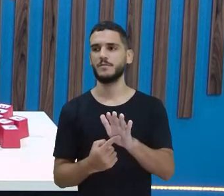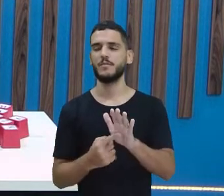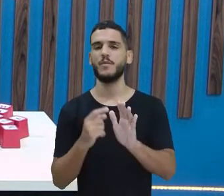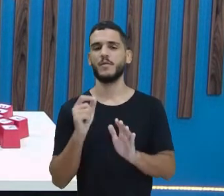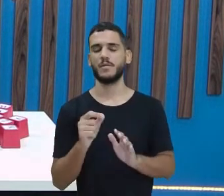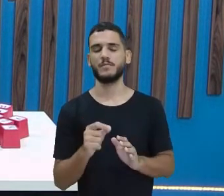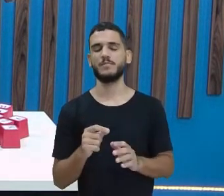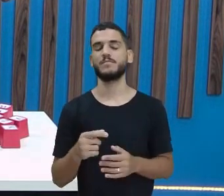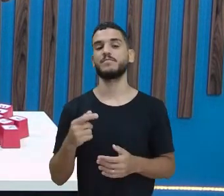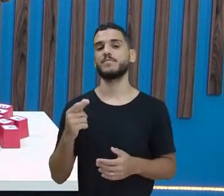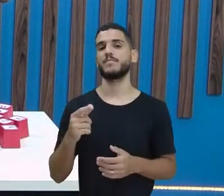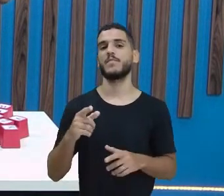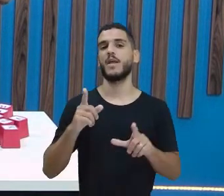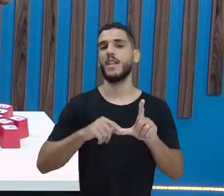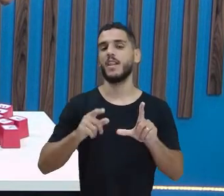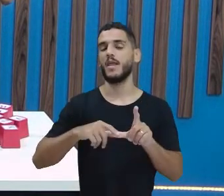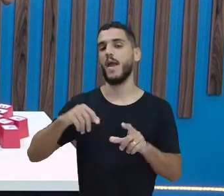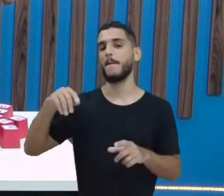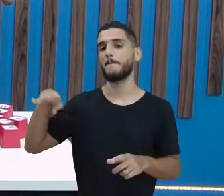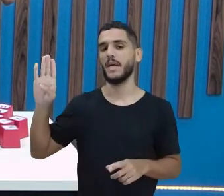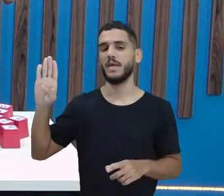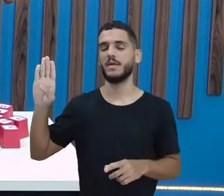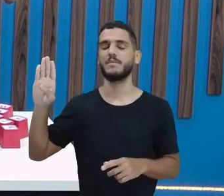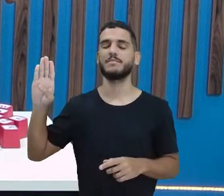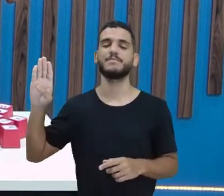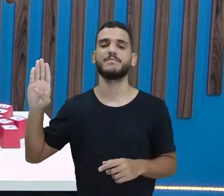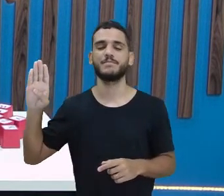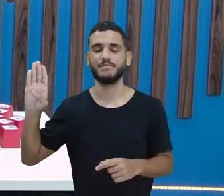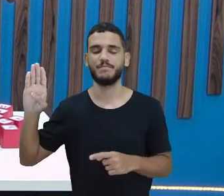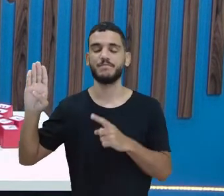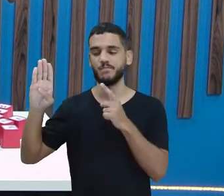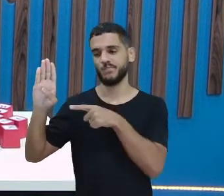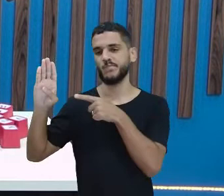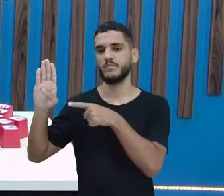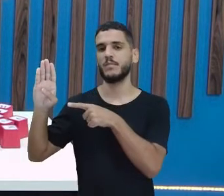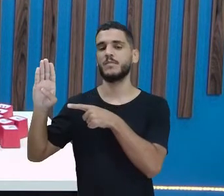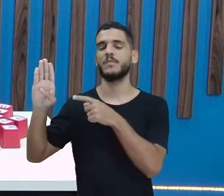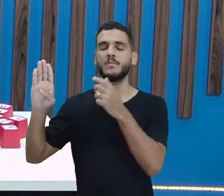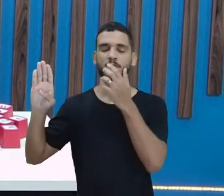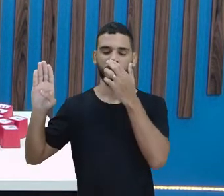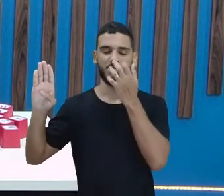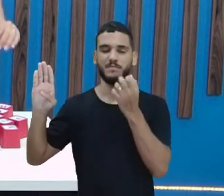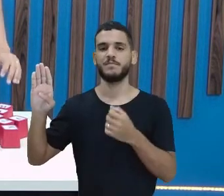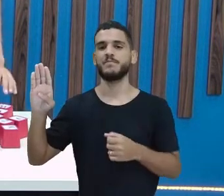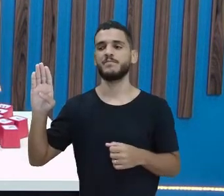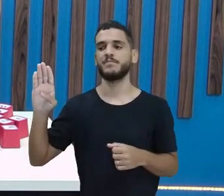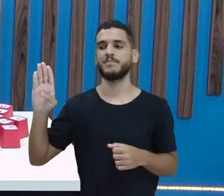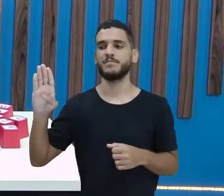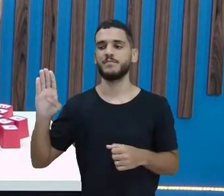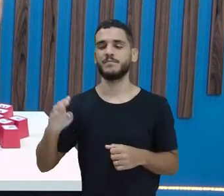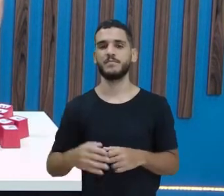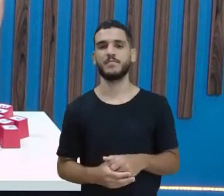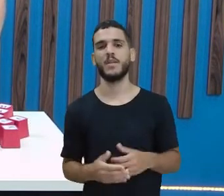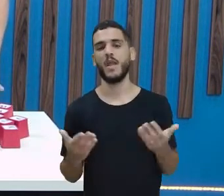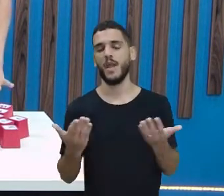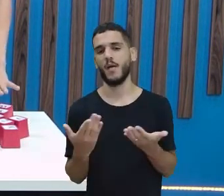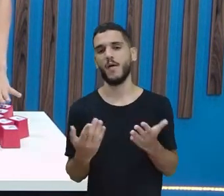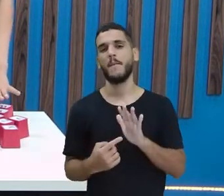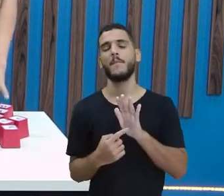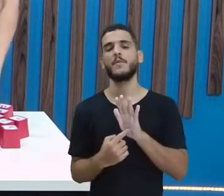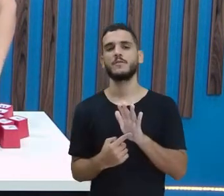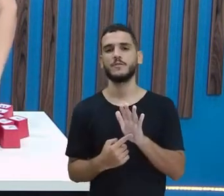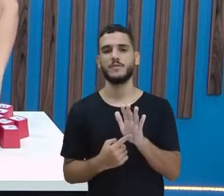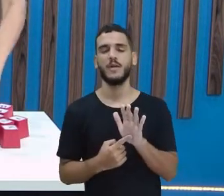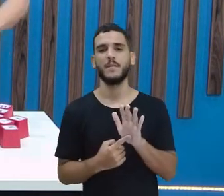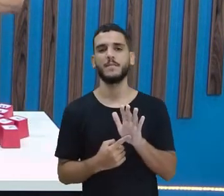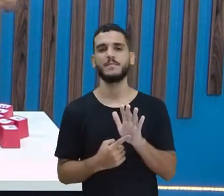da letra B, não foi, ó? BAM, BAM. Eu vou mostrar o som de uma outra letra que